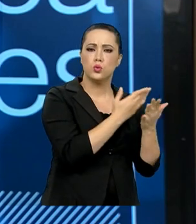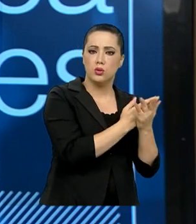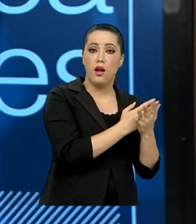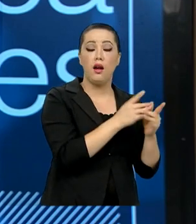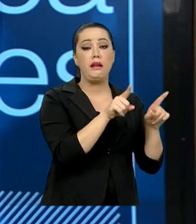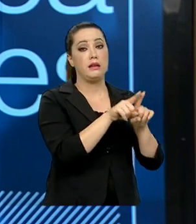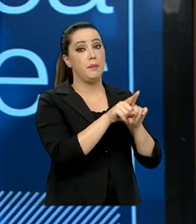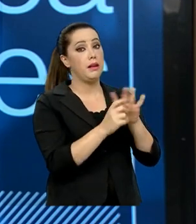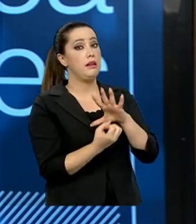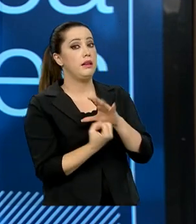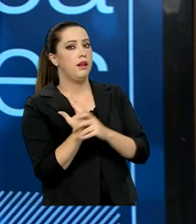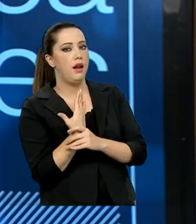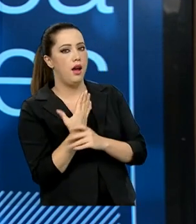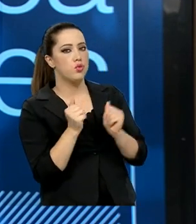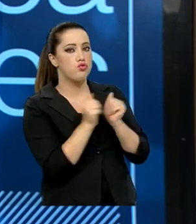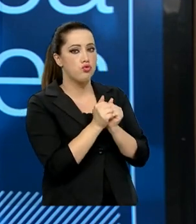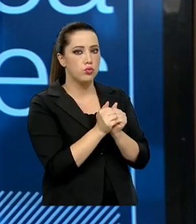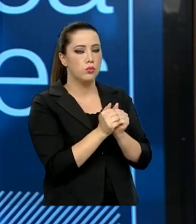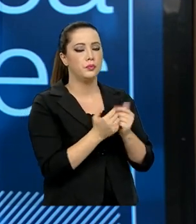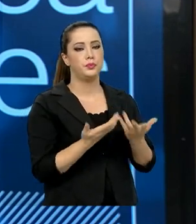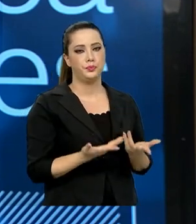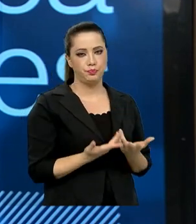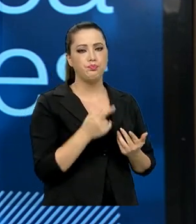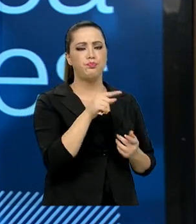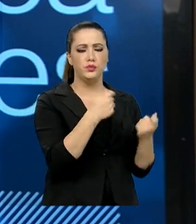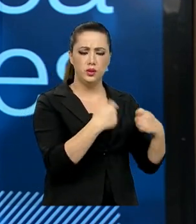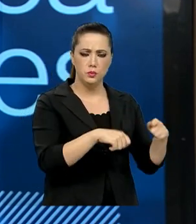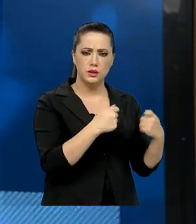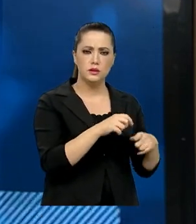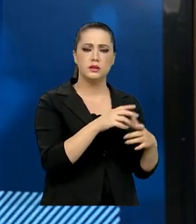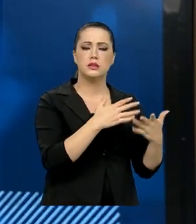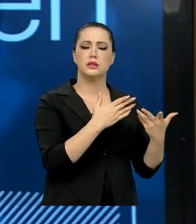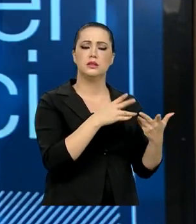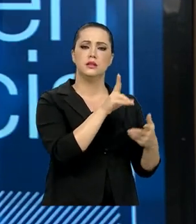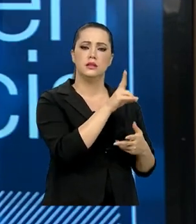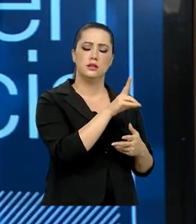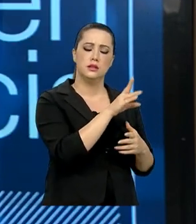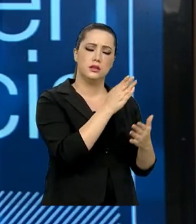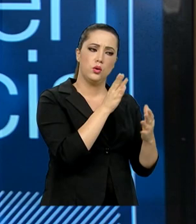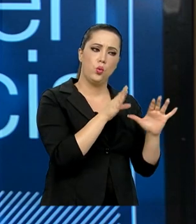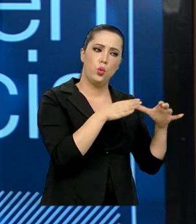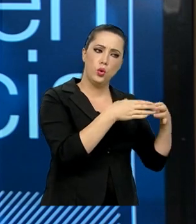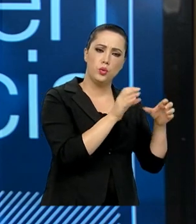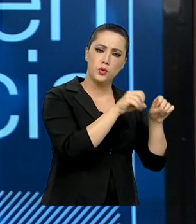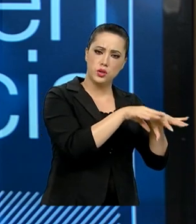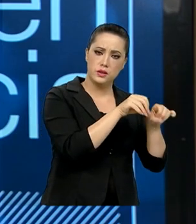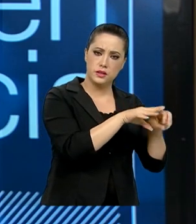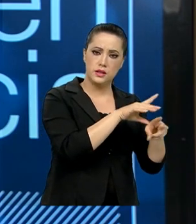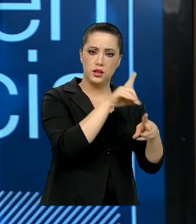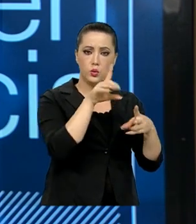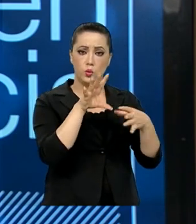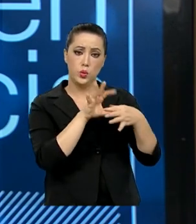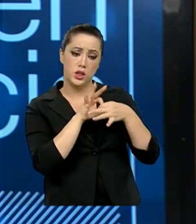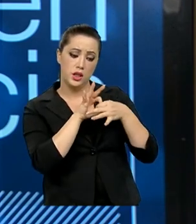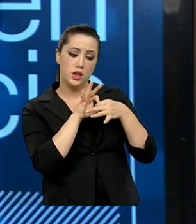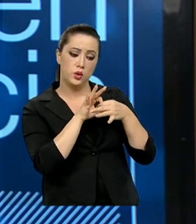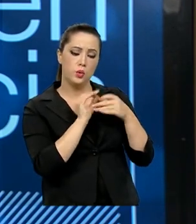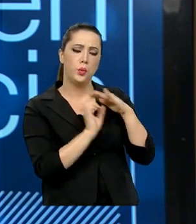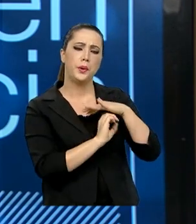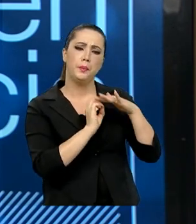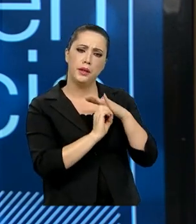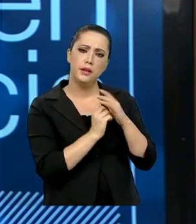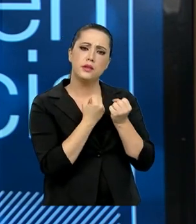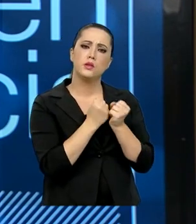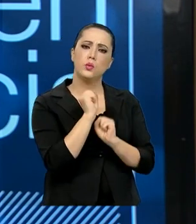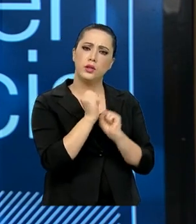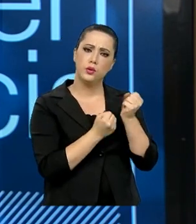Então, essa aproximação da academia com o setor produtivo é um desafio ainda existente